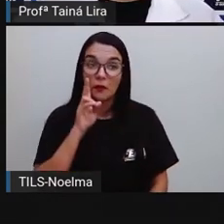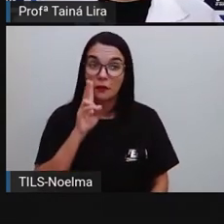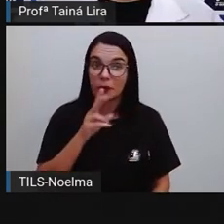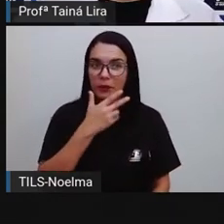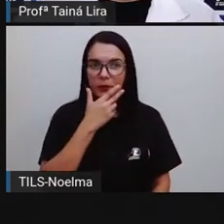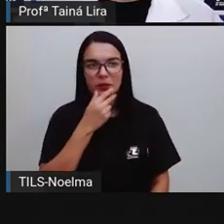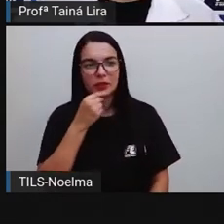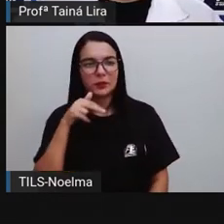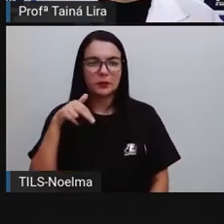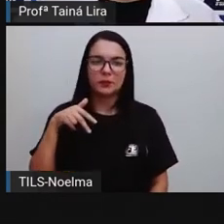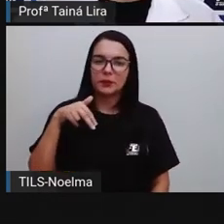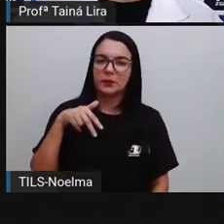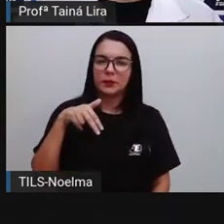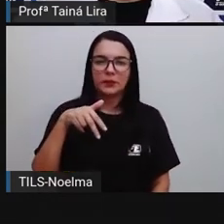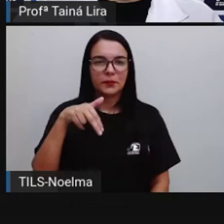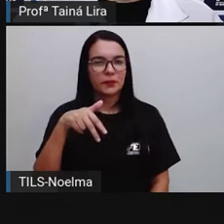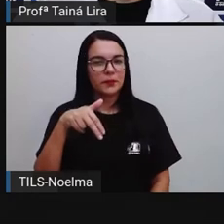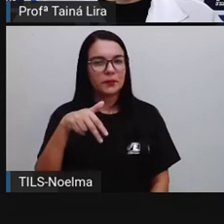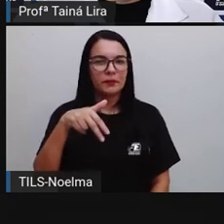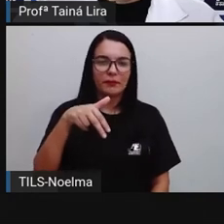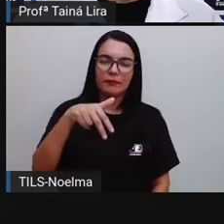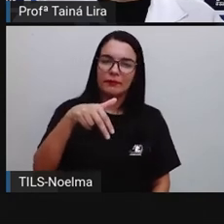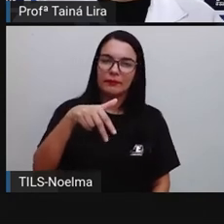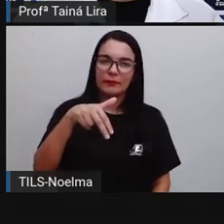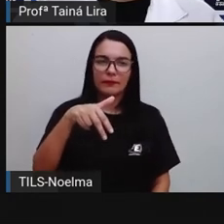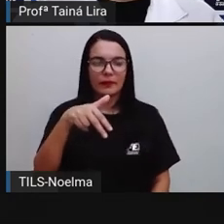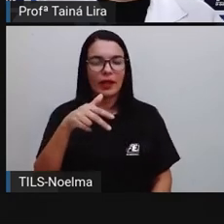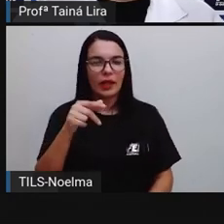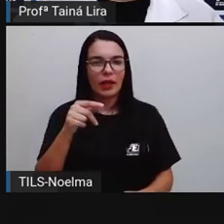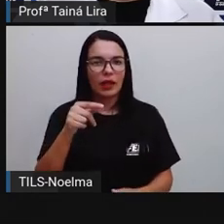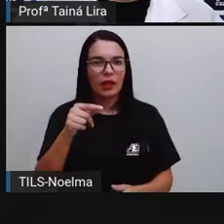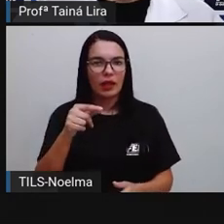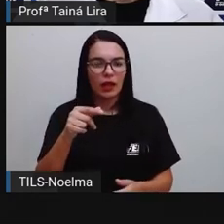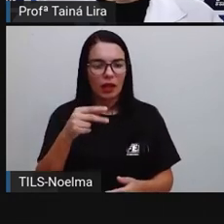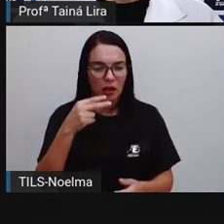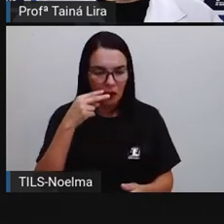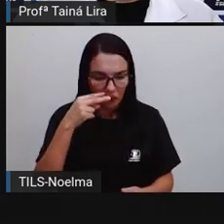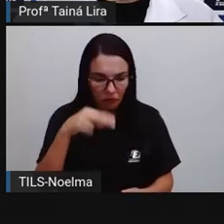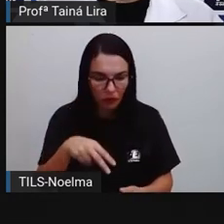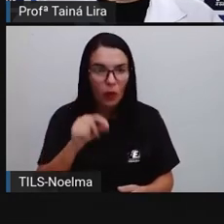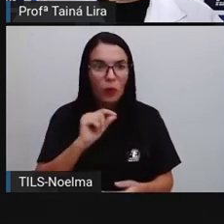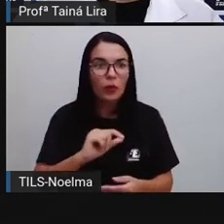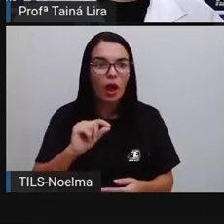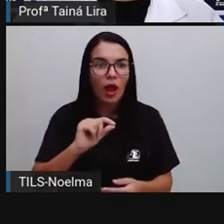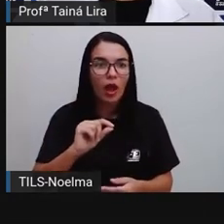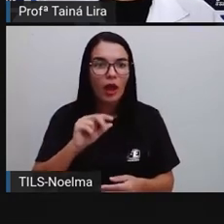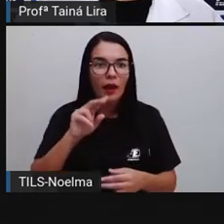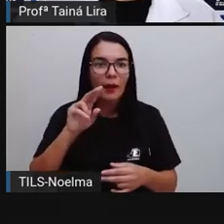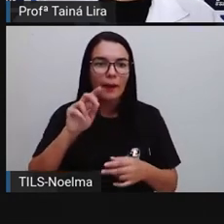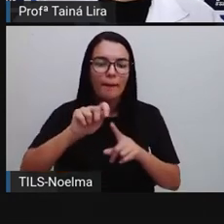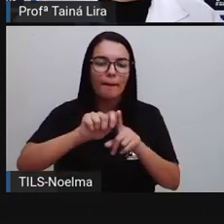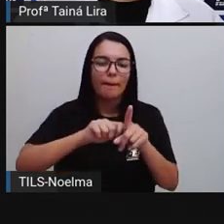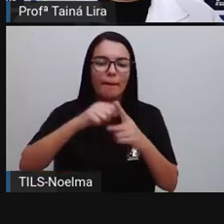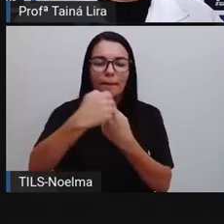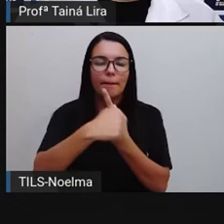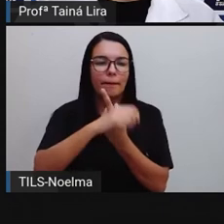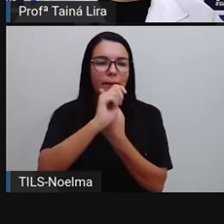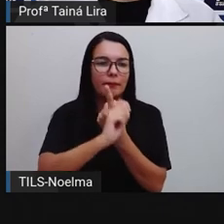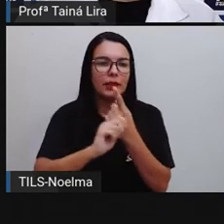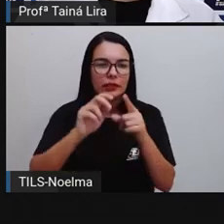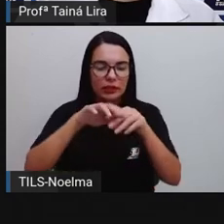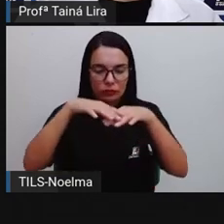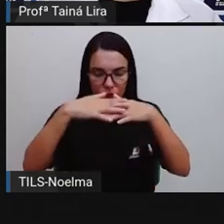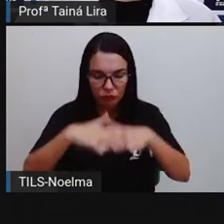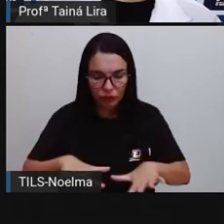Cebolinha se aproximando. E o que é que tem à frente dele? Ó, uma casca de banana.